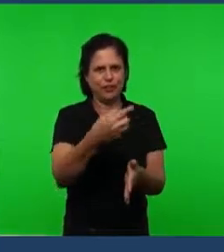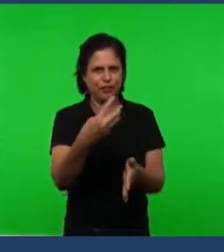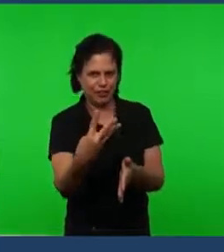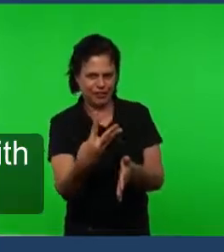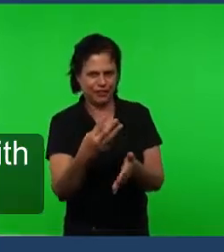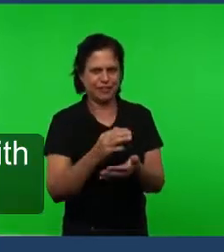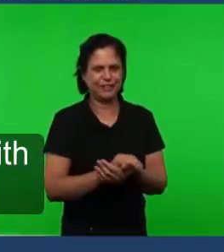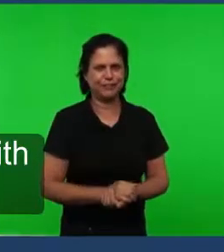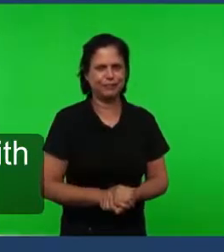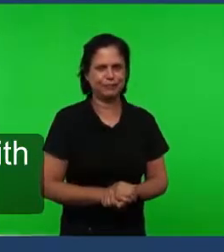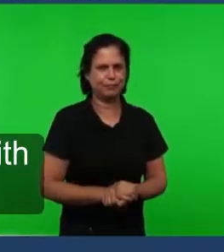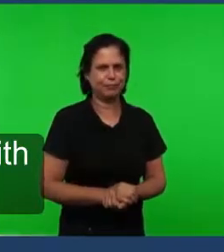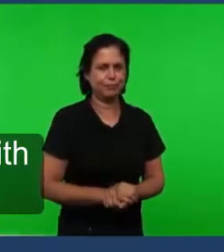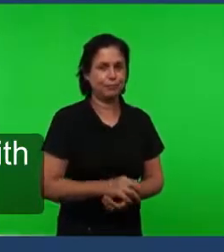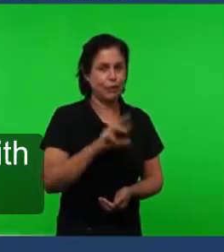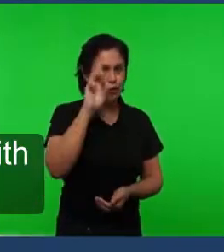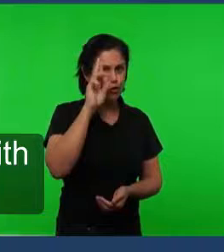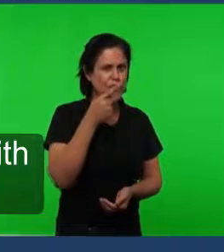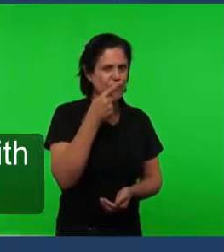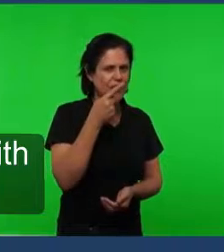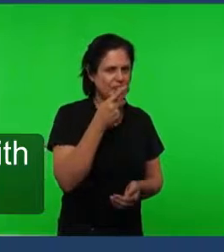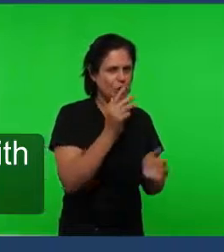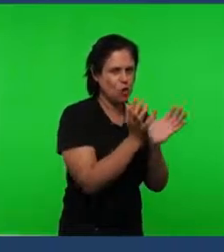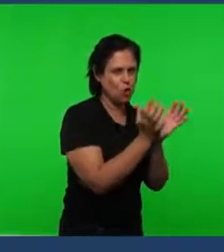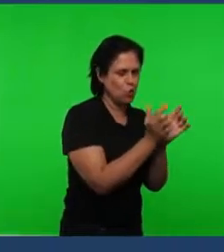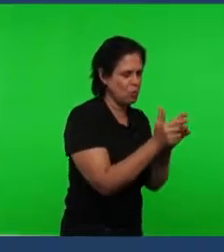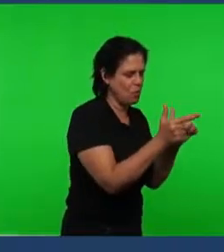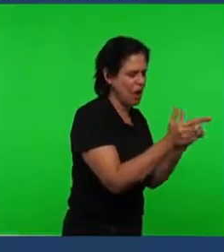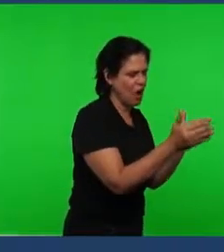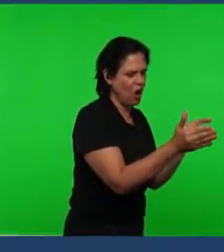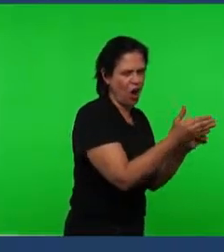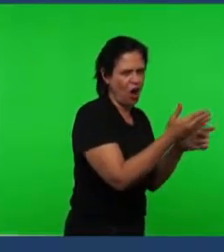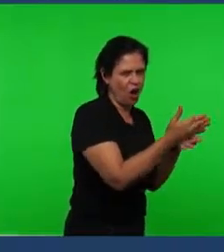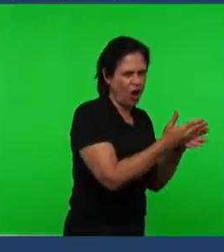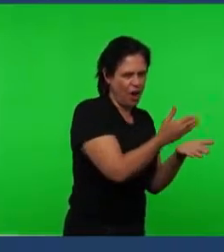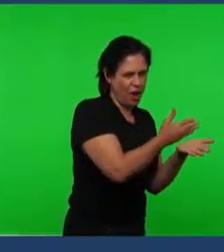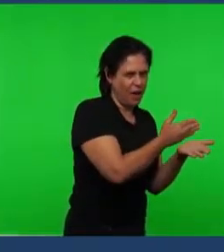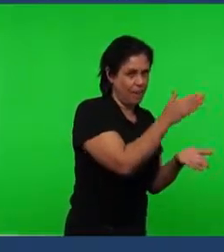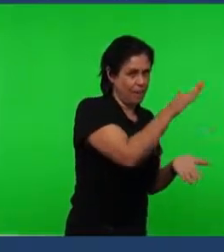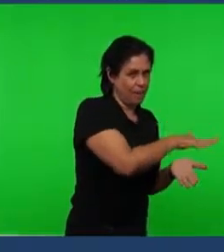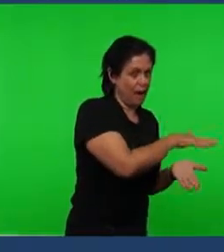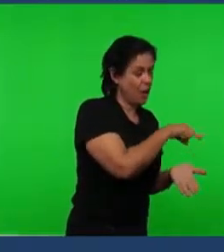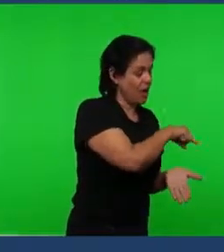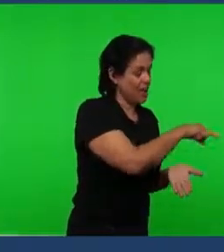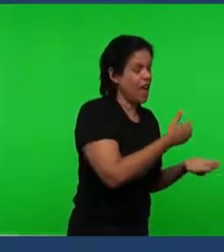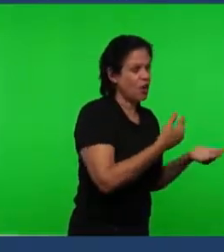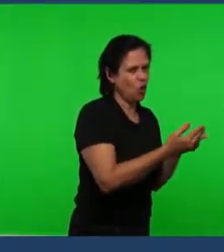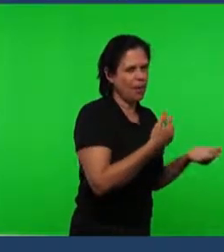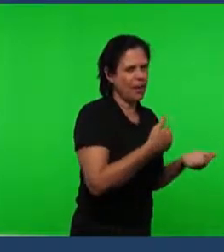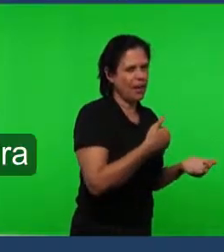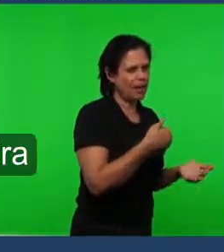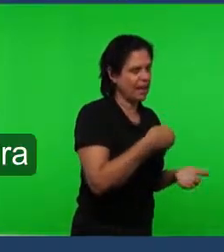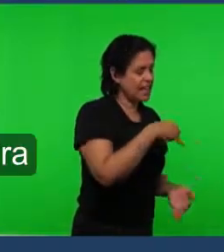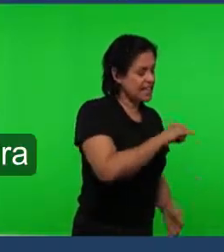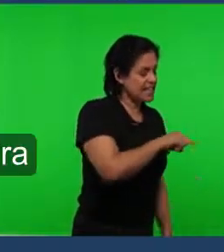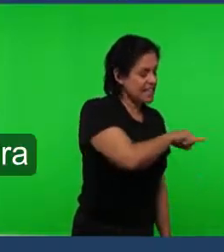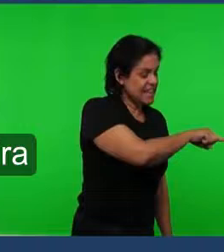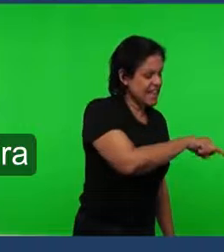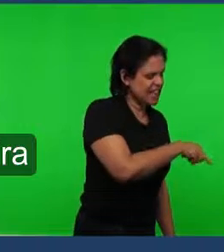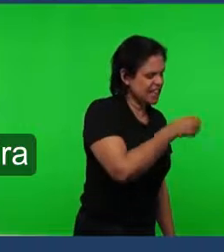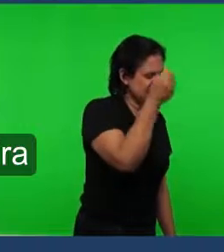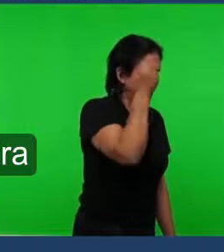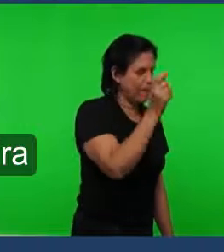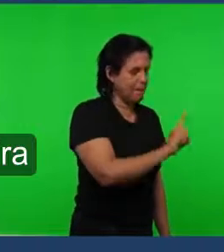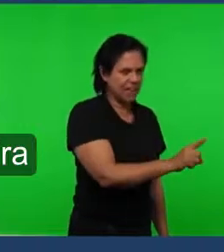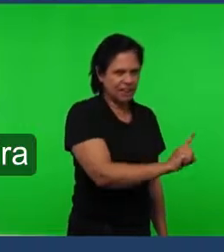porei Numa cama E sobre os que adulteram Com ela Virá grande tribulação E não Se não se arrependerem Das suas